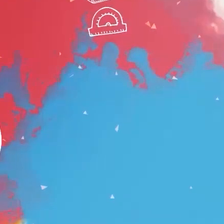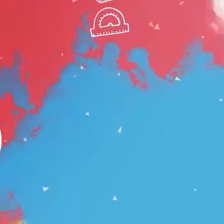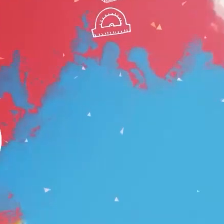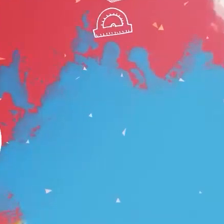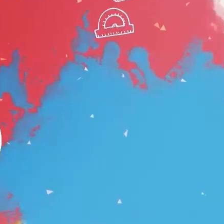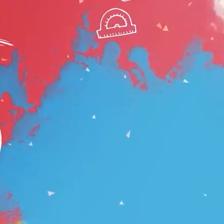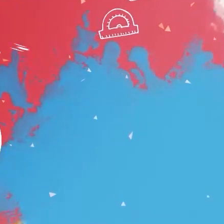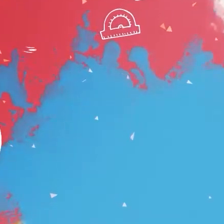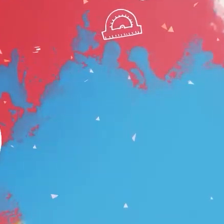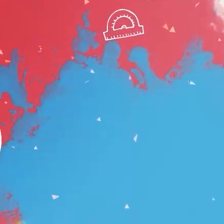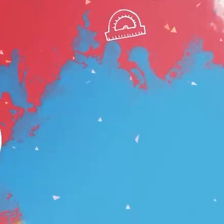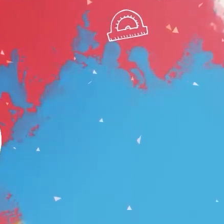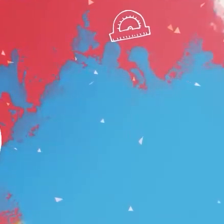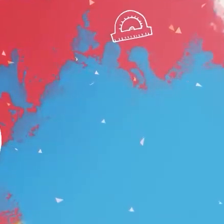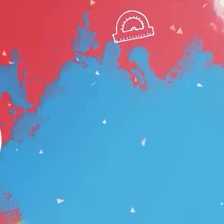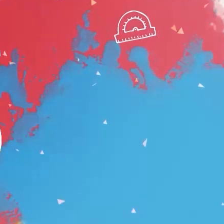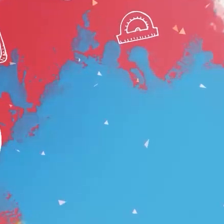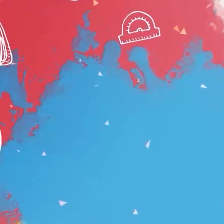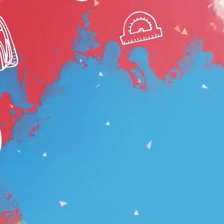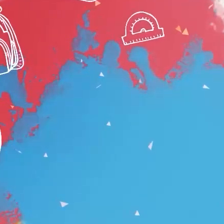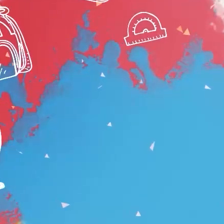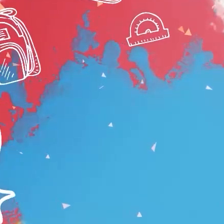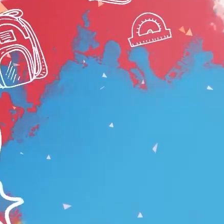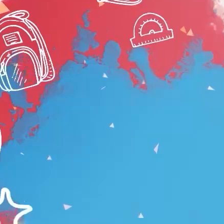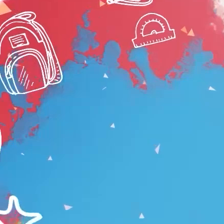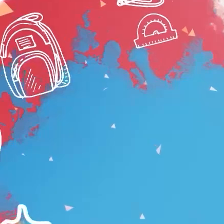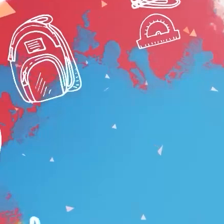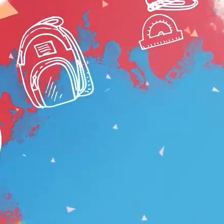e até o próximo programa. e até próximo programa.